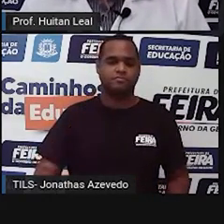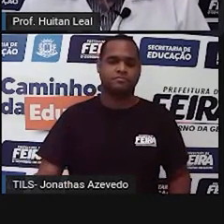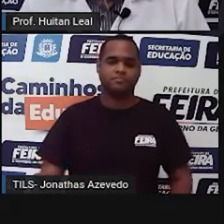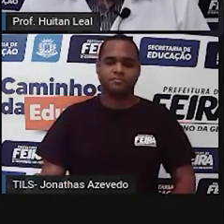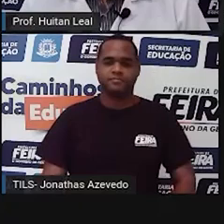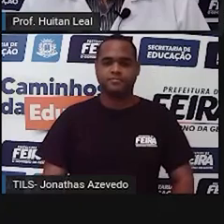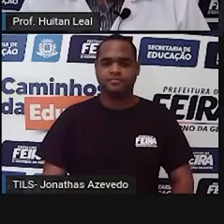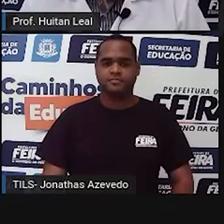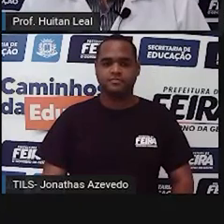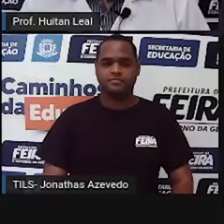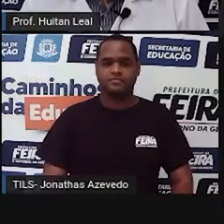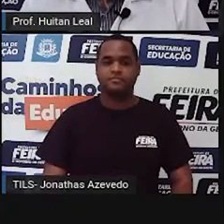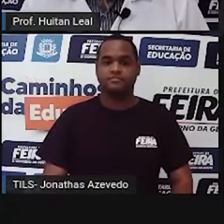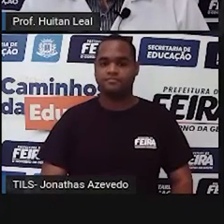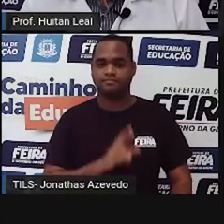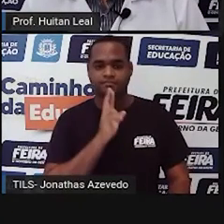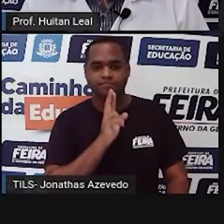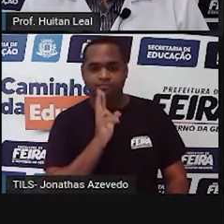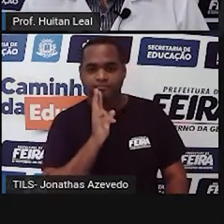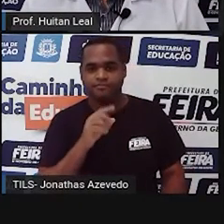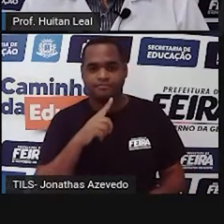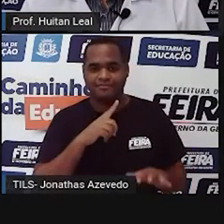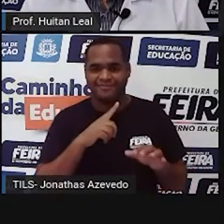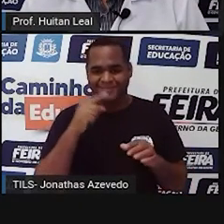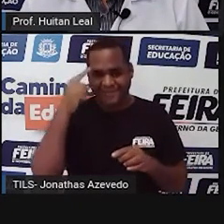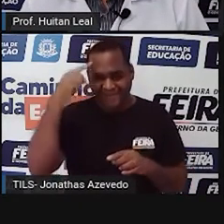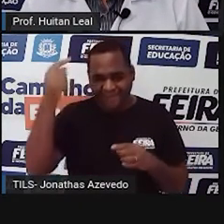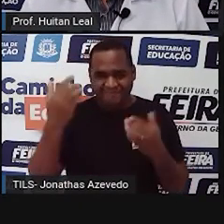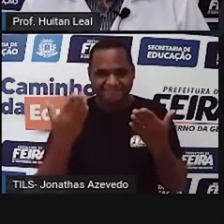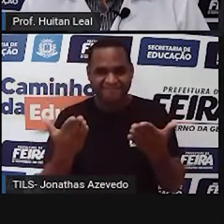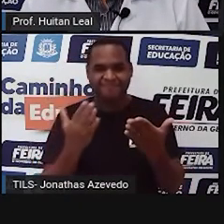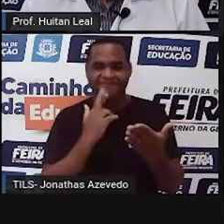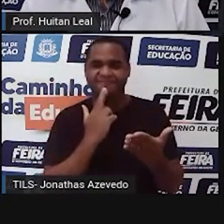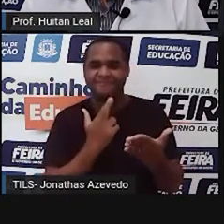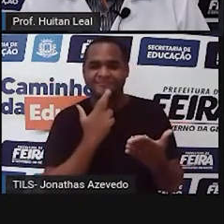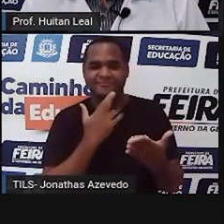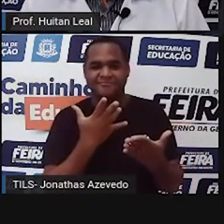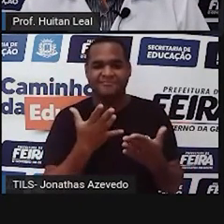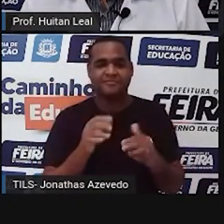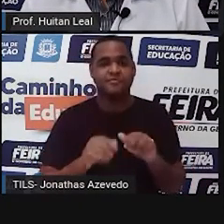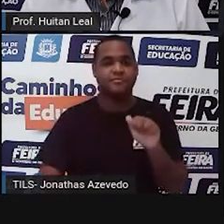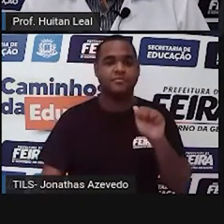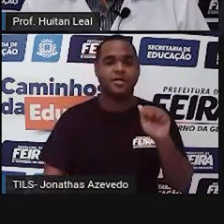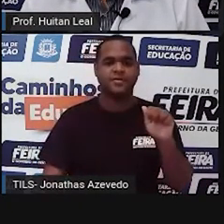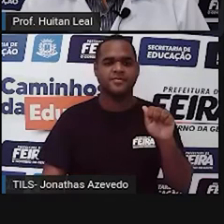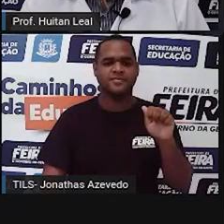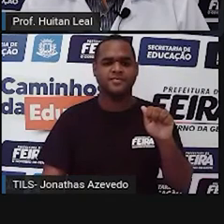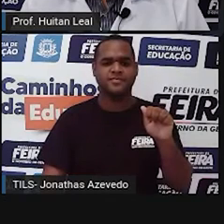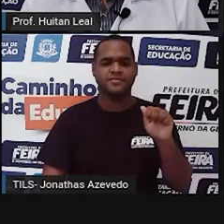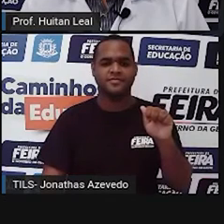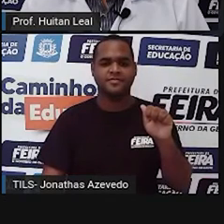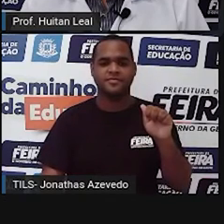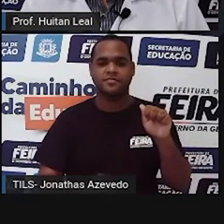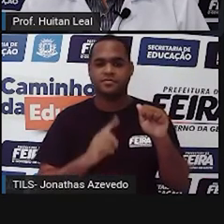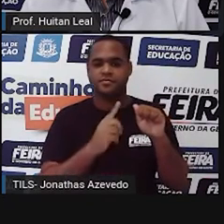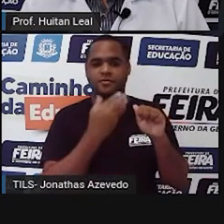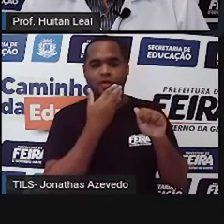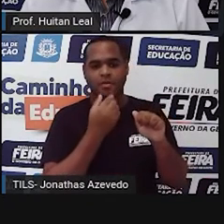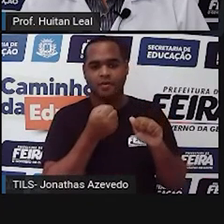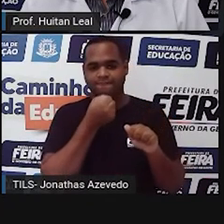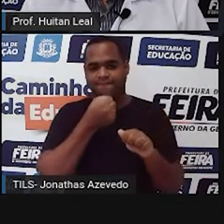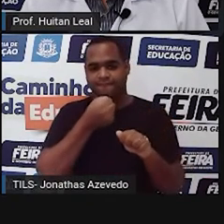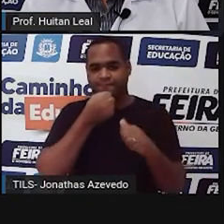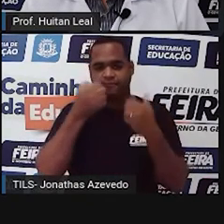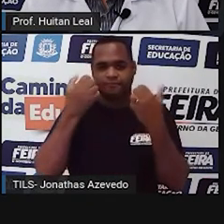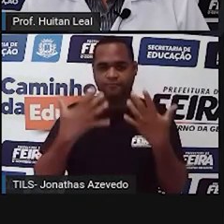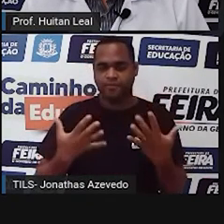a resposta da nossa atividade. Então, letra A. O palestrante falou a respeito de sua